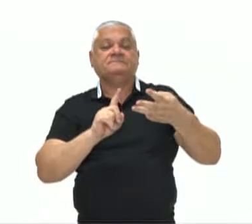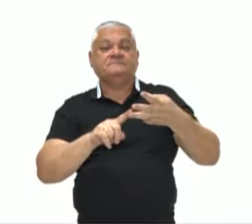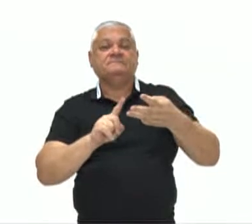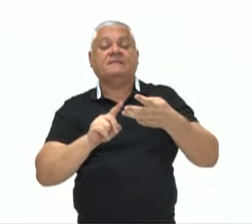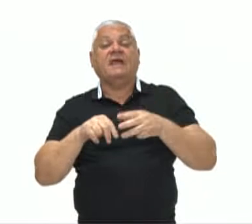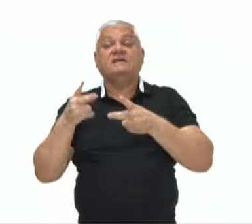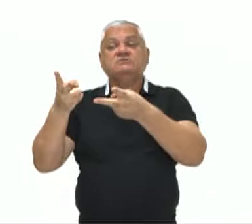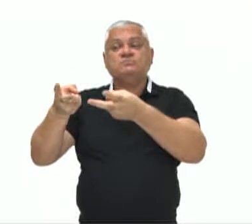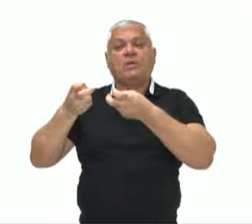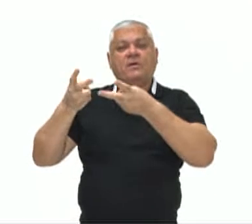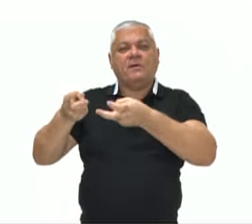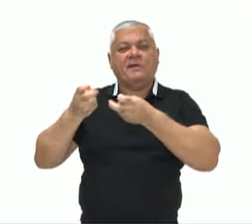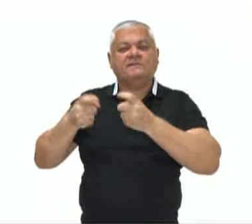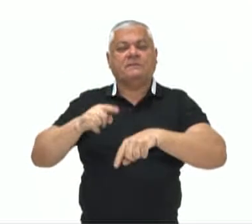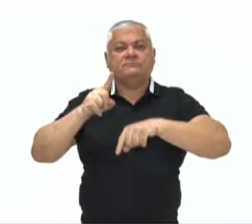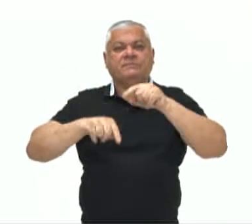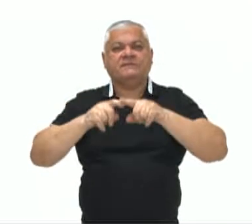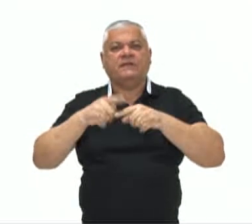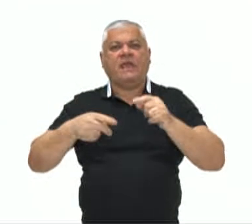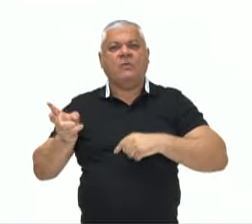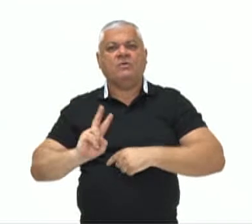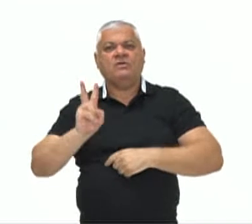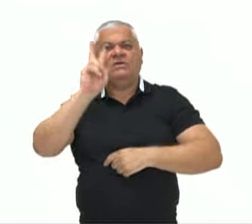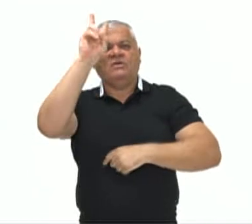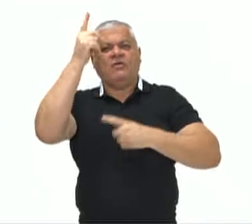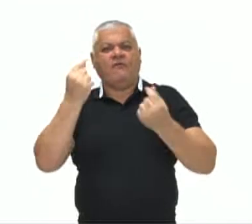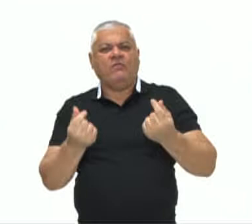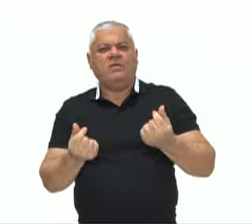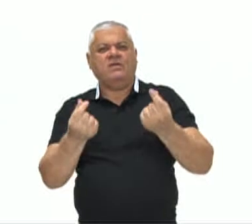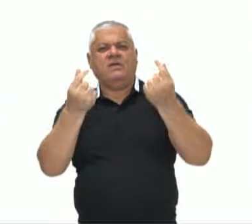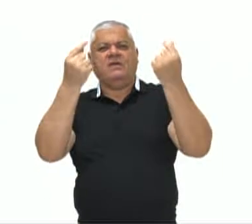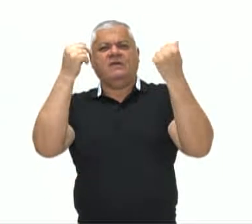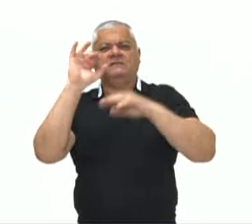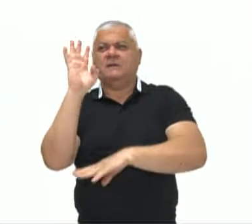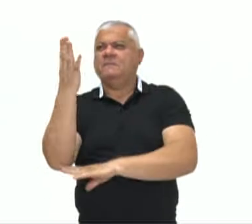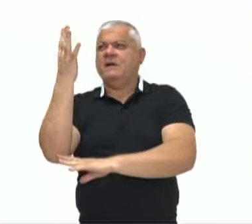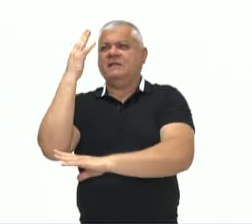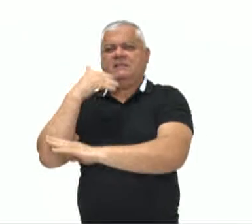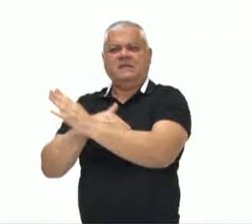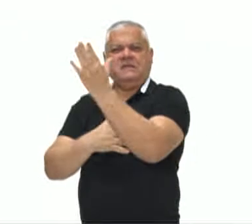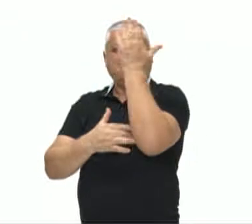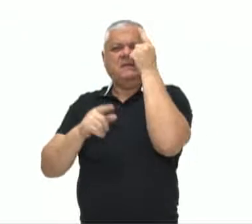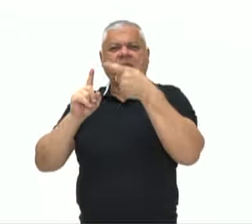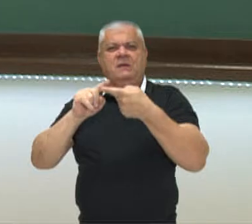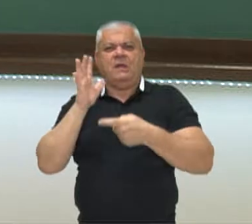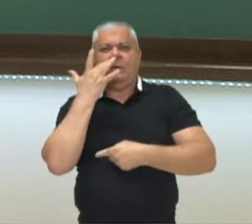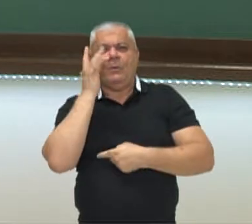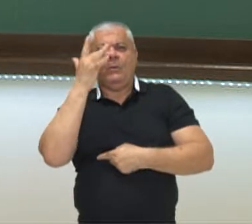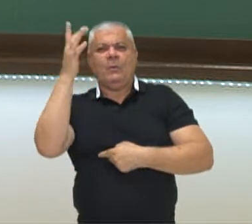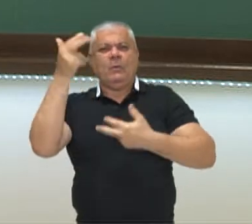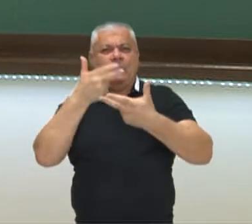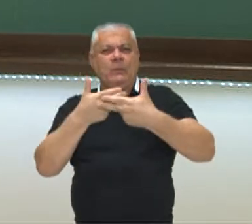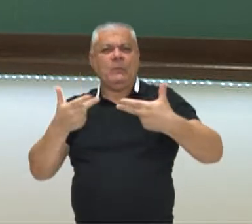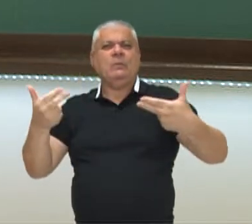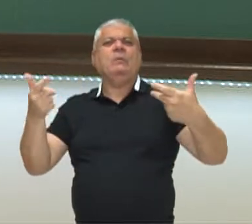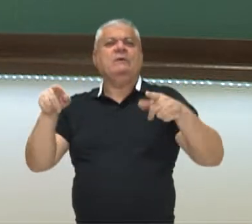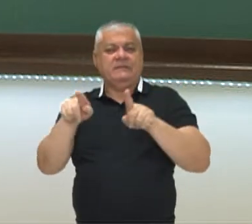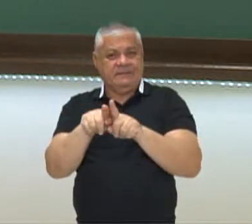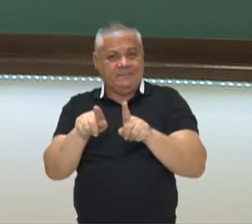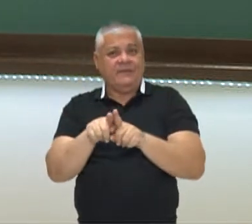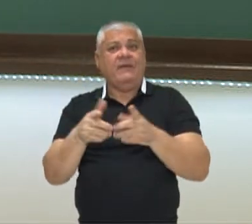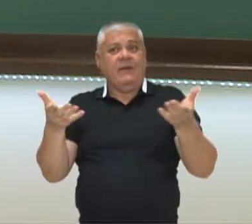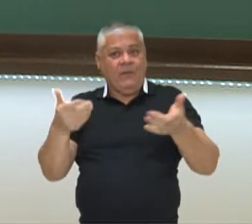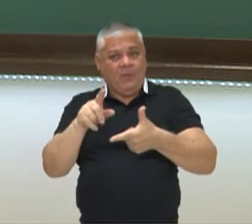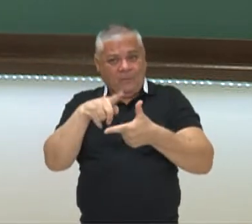exploração, a questão da exploração dos recursos minerais do Brasil, tanto que nós temos um grande problema hoje